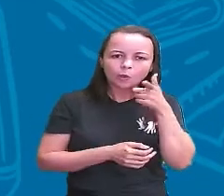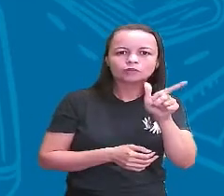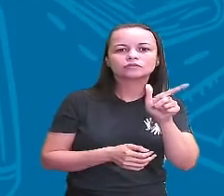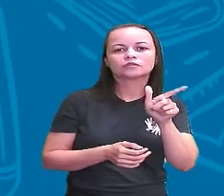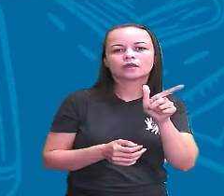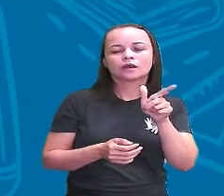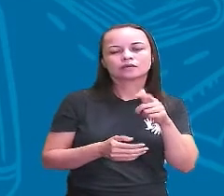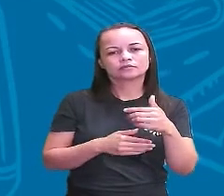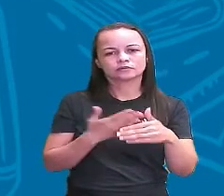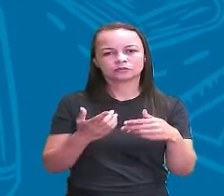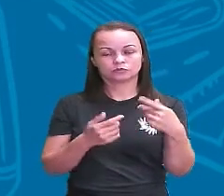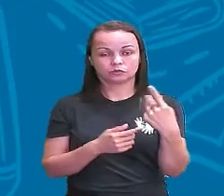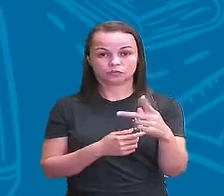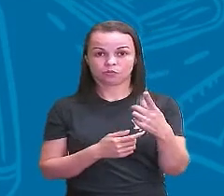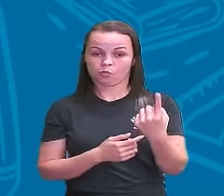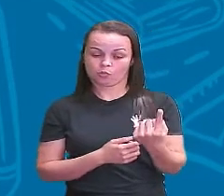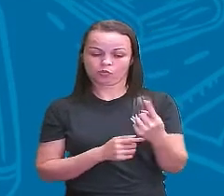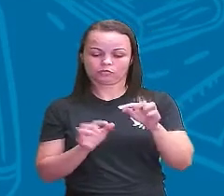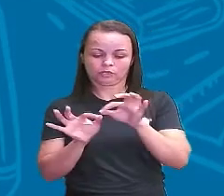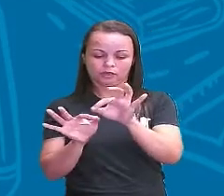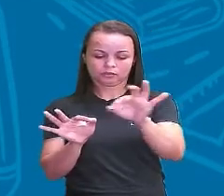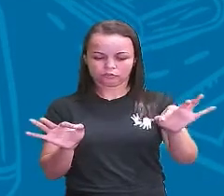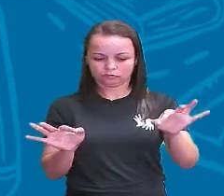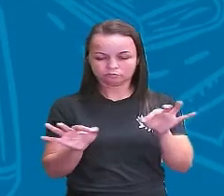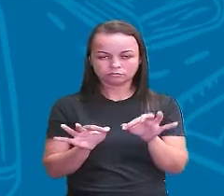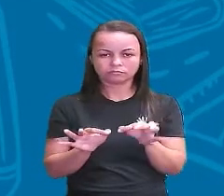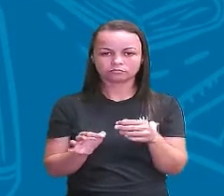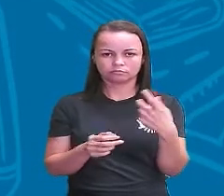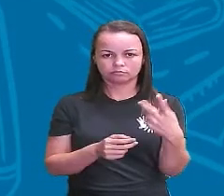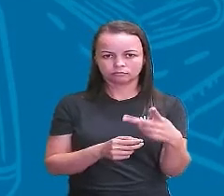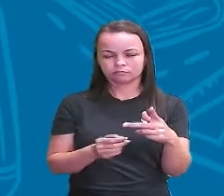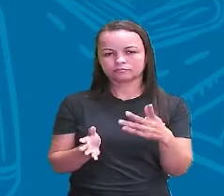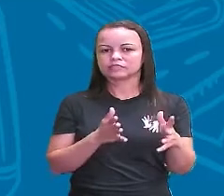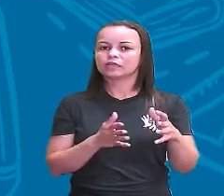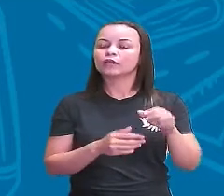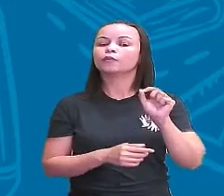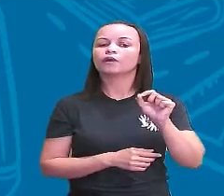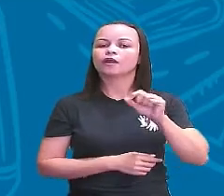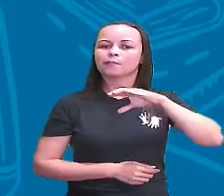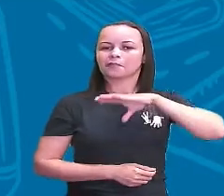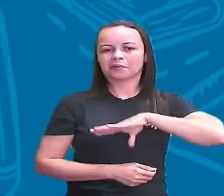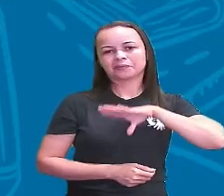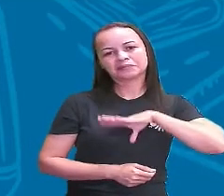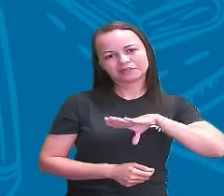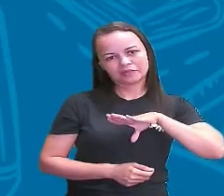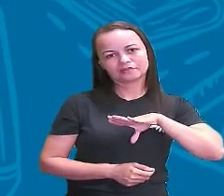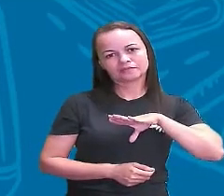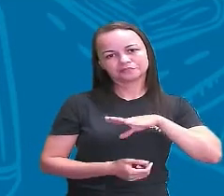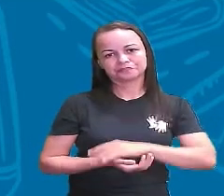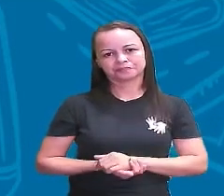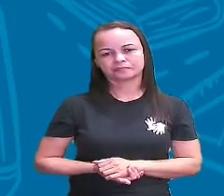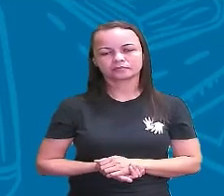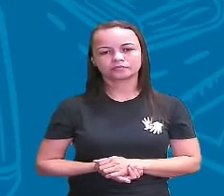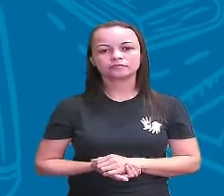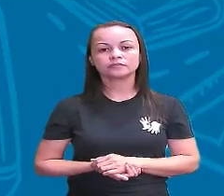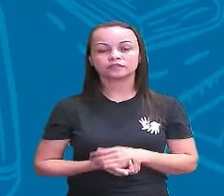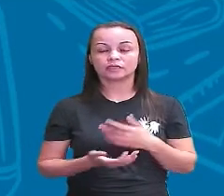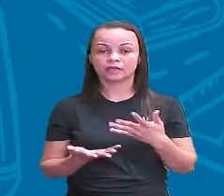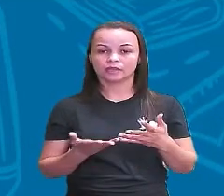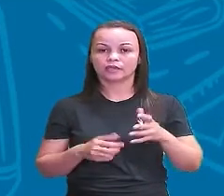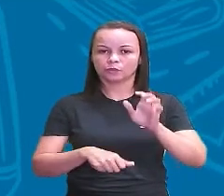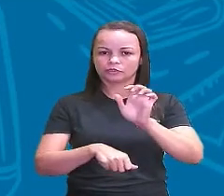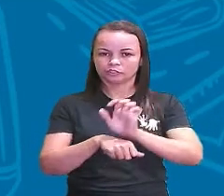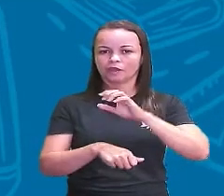um desses territórios era o território português o estado português né